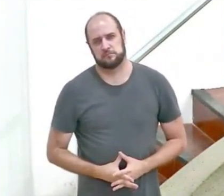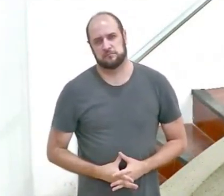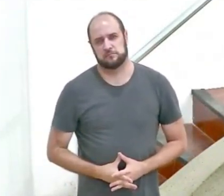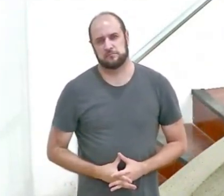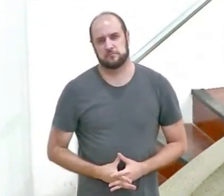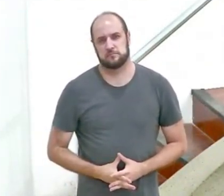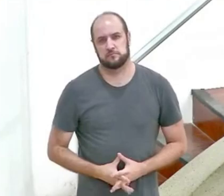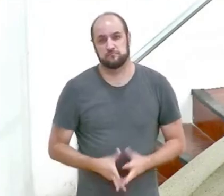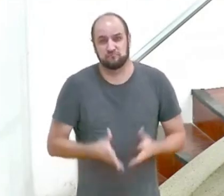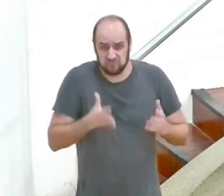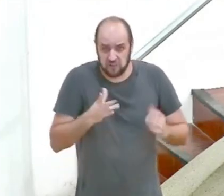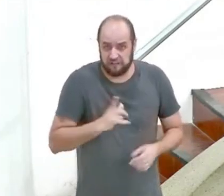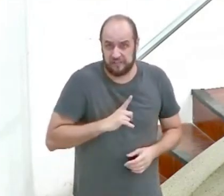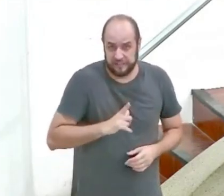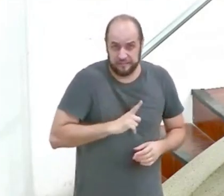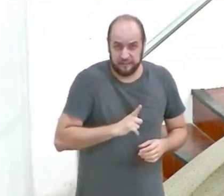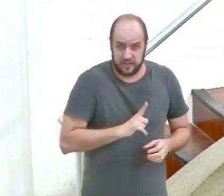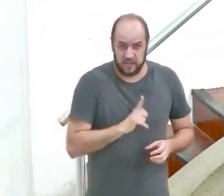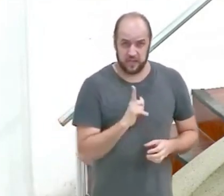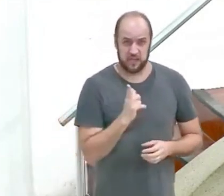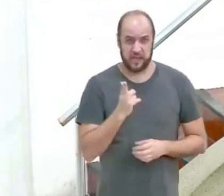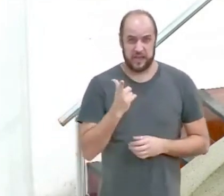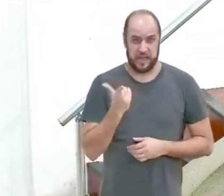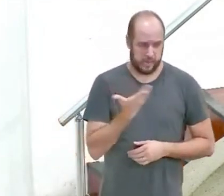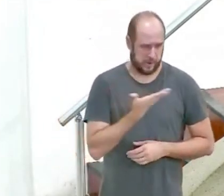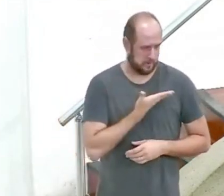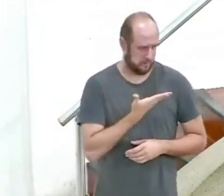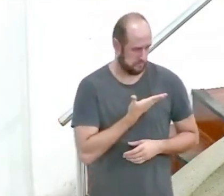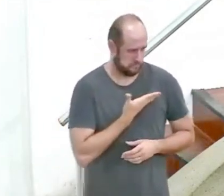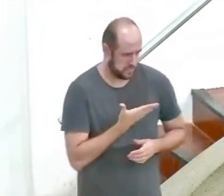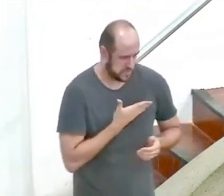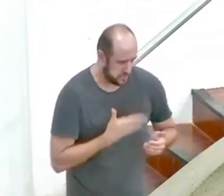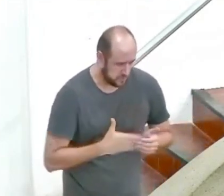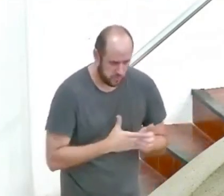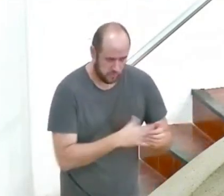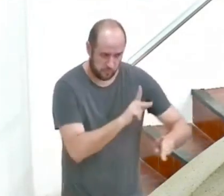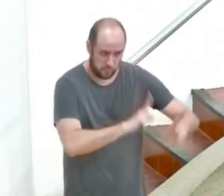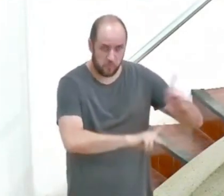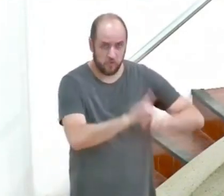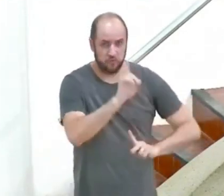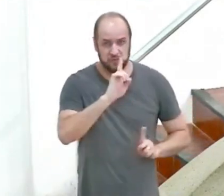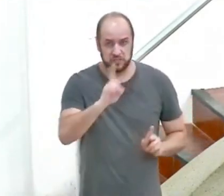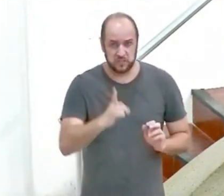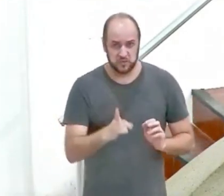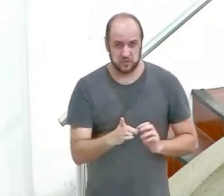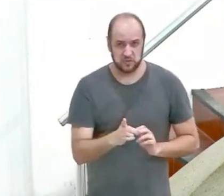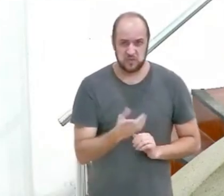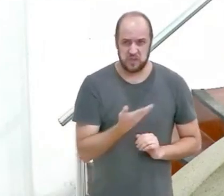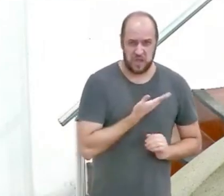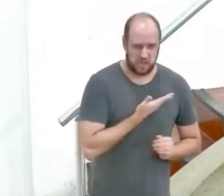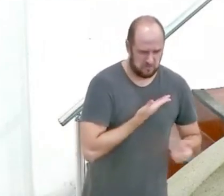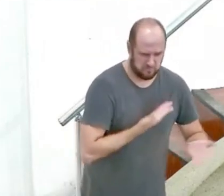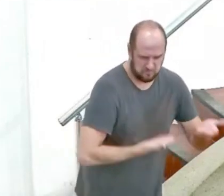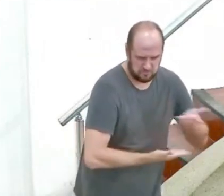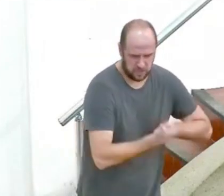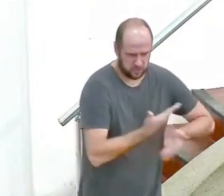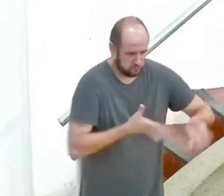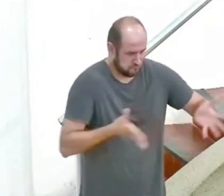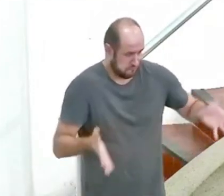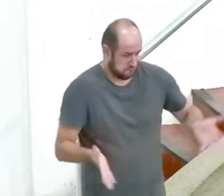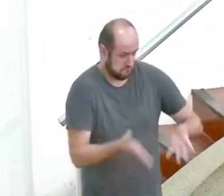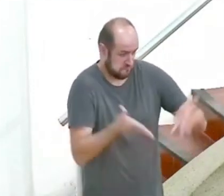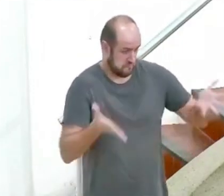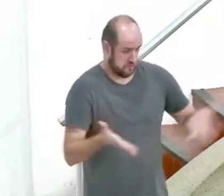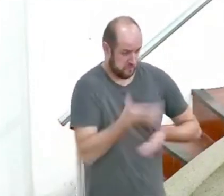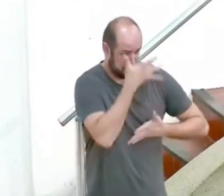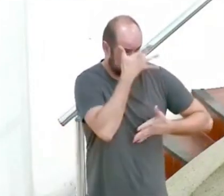não é isso que se faz quando se conduz as amizades dentro do povo de Deus de maneira a suscitar paixões em